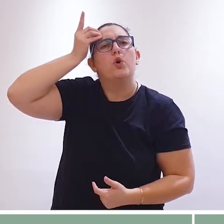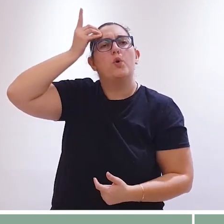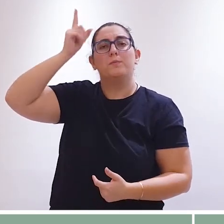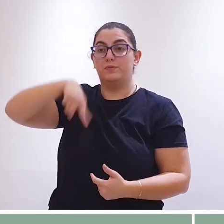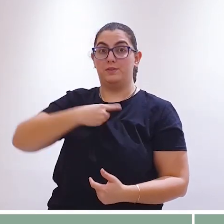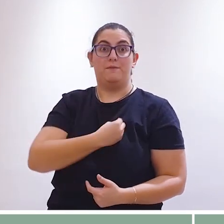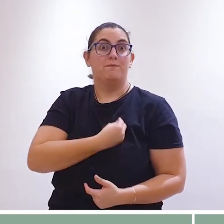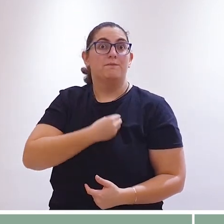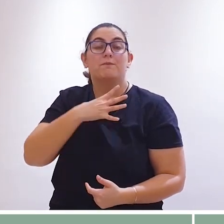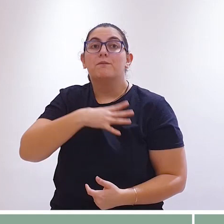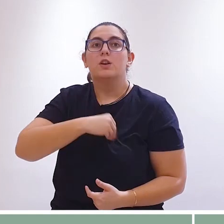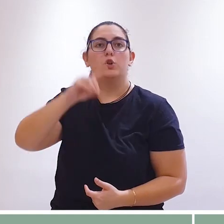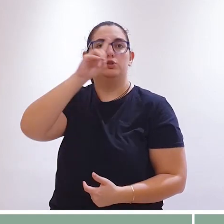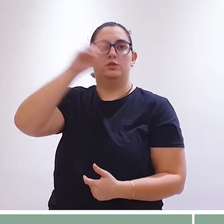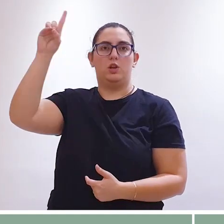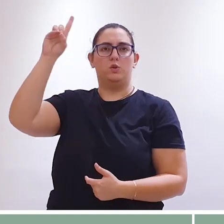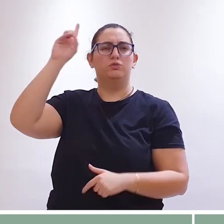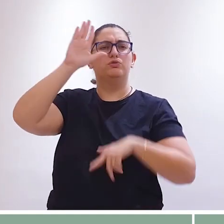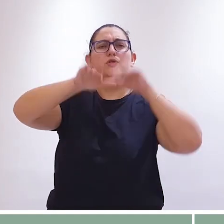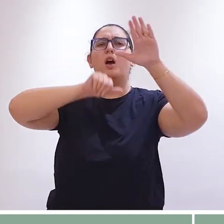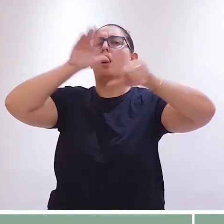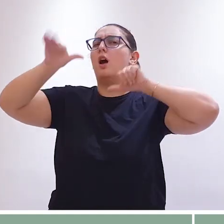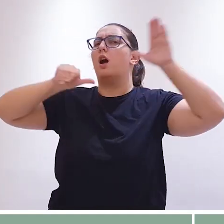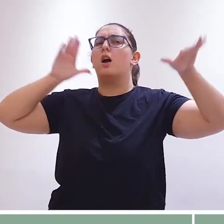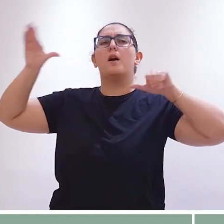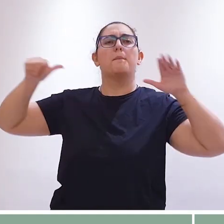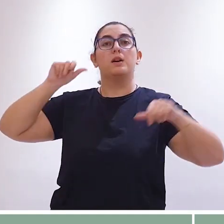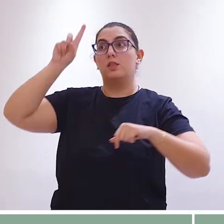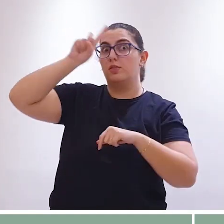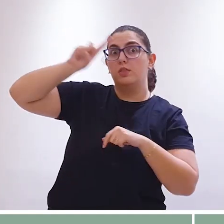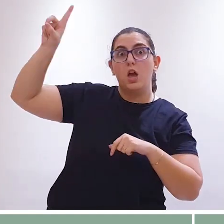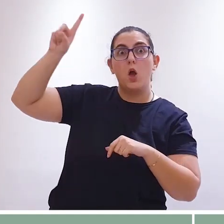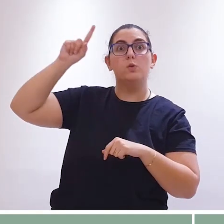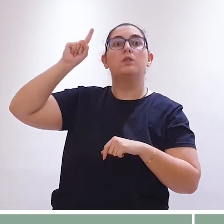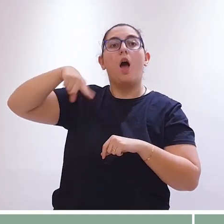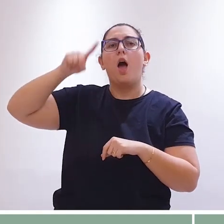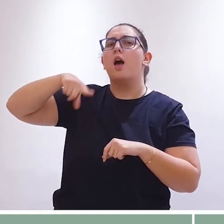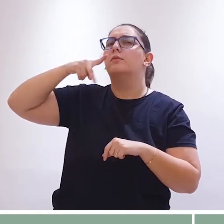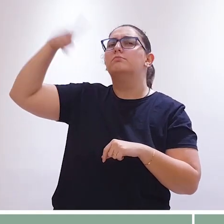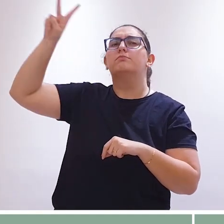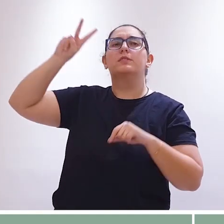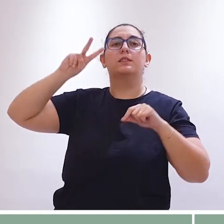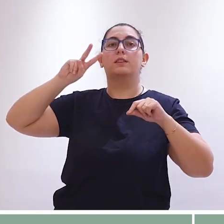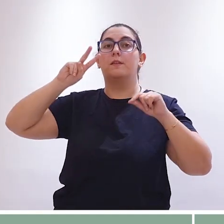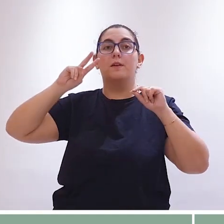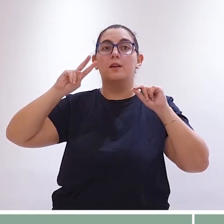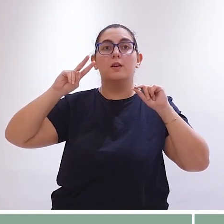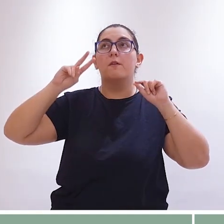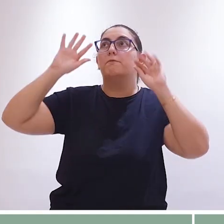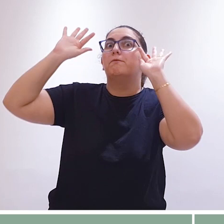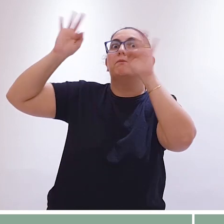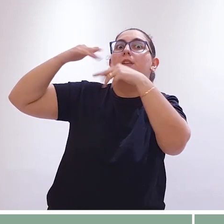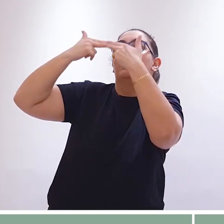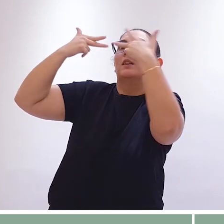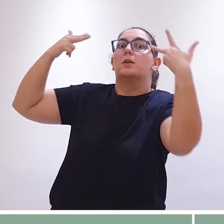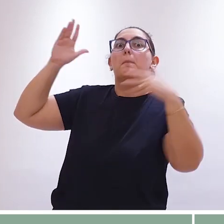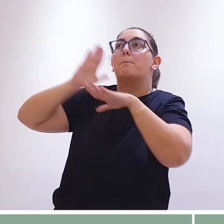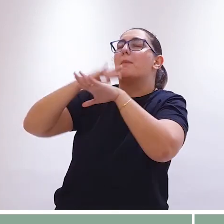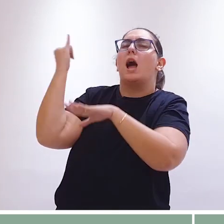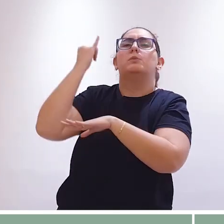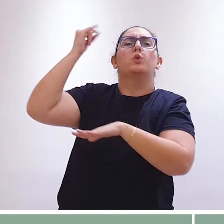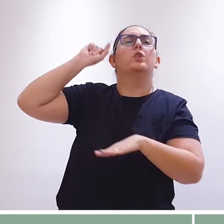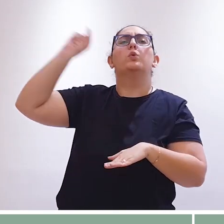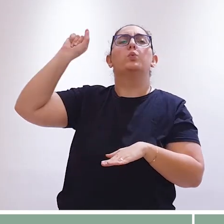filho de Deus em toda profundidade. Deus é quem chama, Ele que é o fim e a razão da